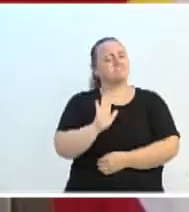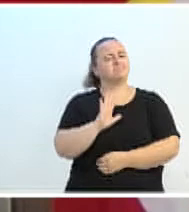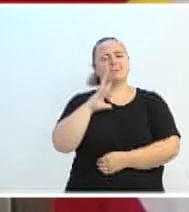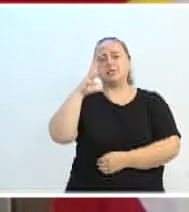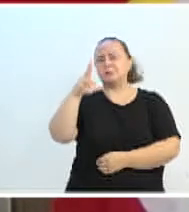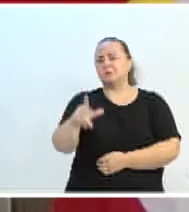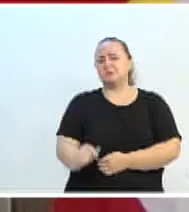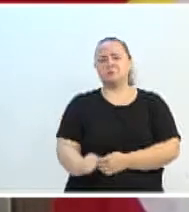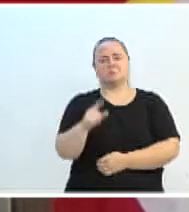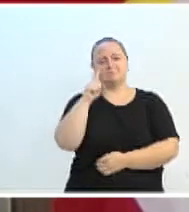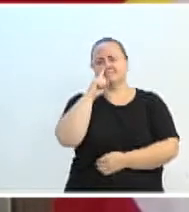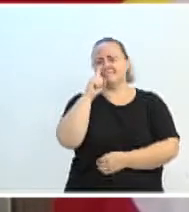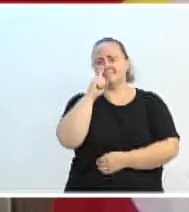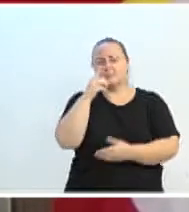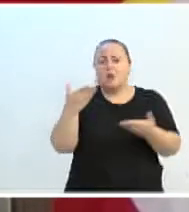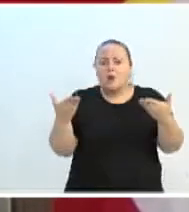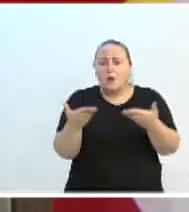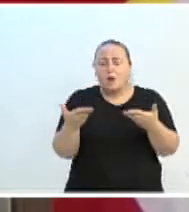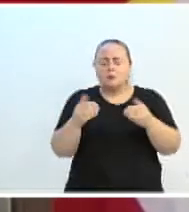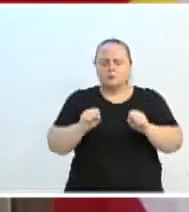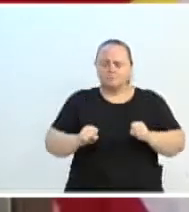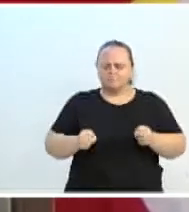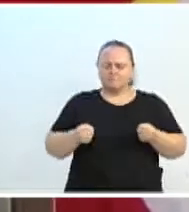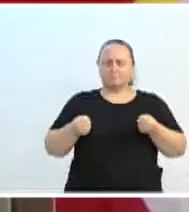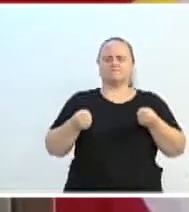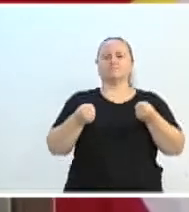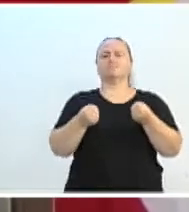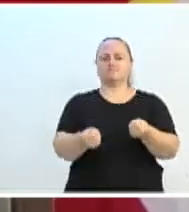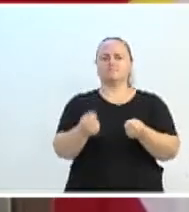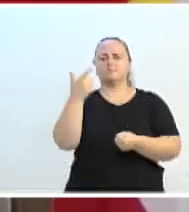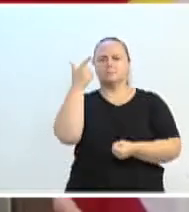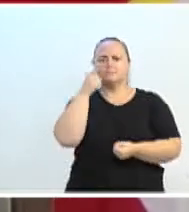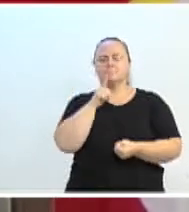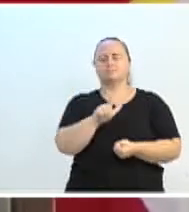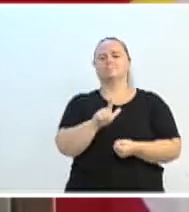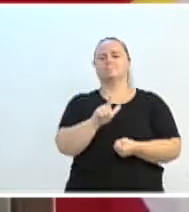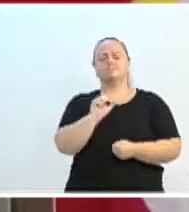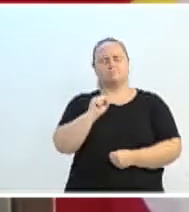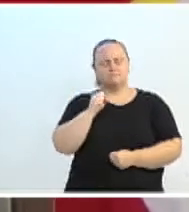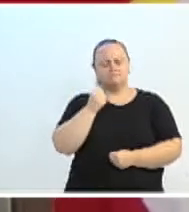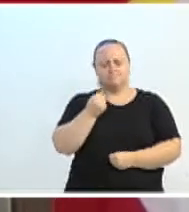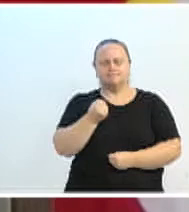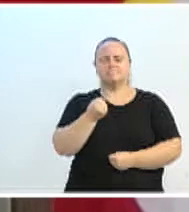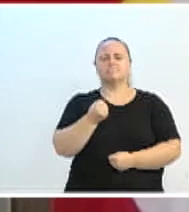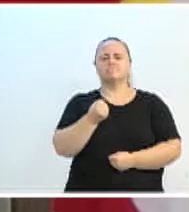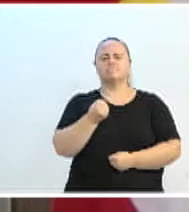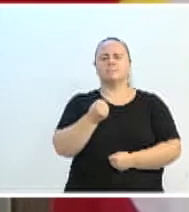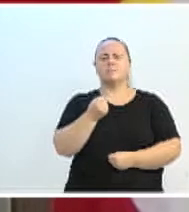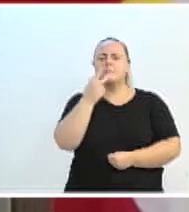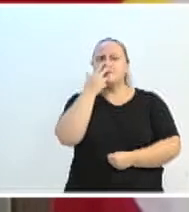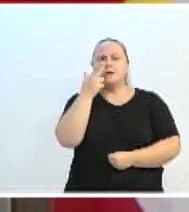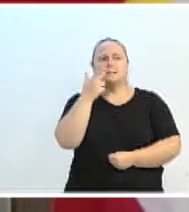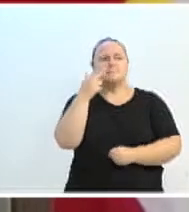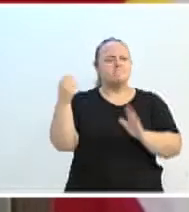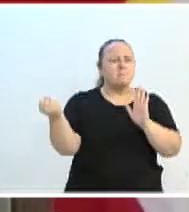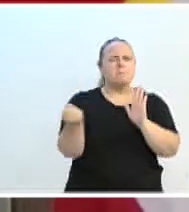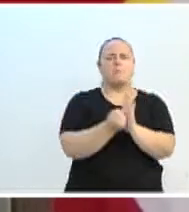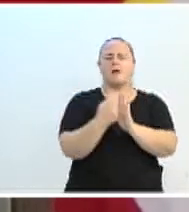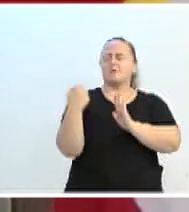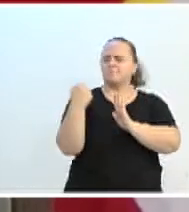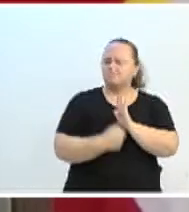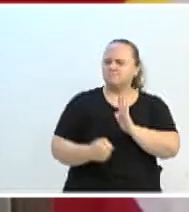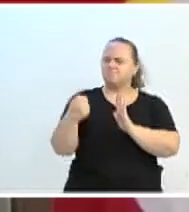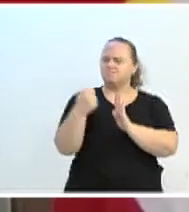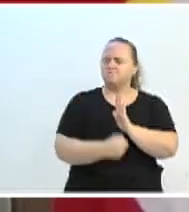que hoje se empenham em fazer da sua dor a sua bandeira. E juntos,